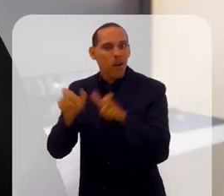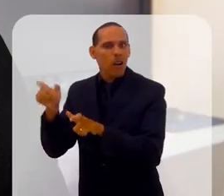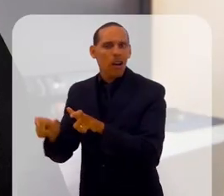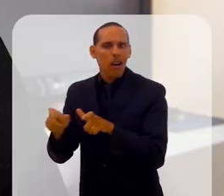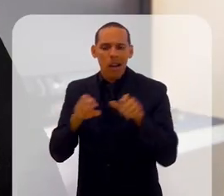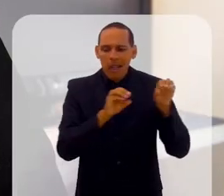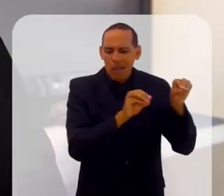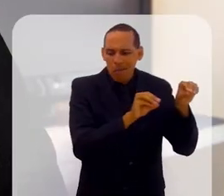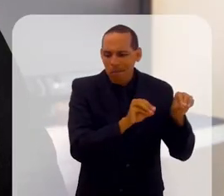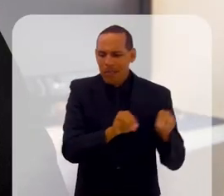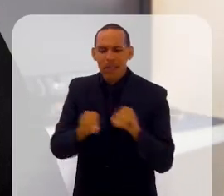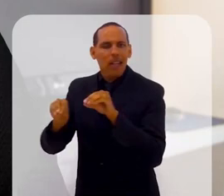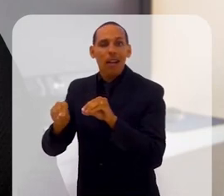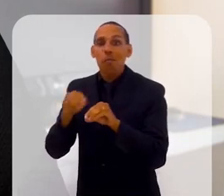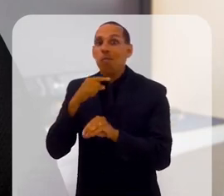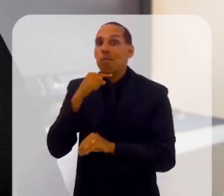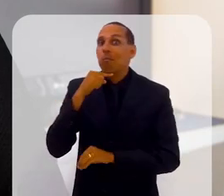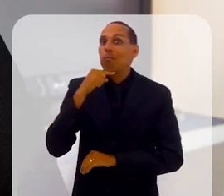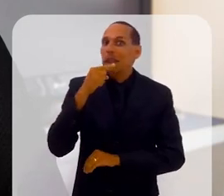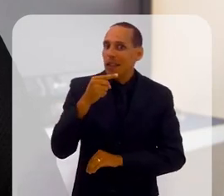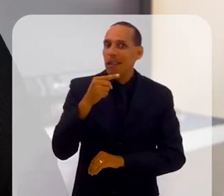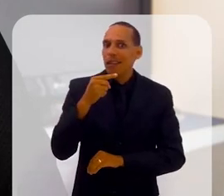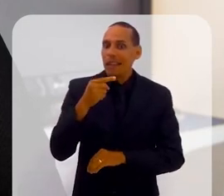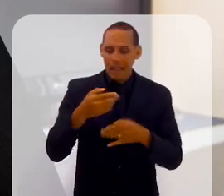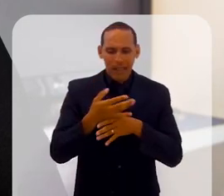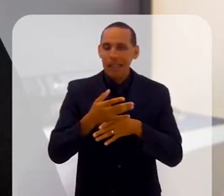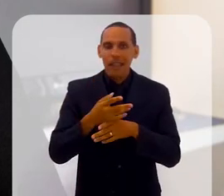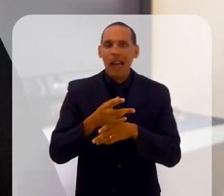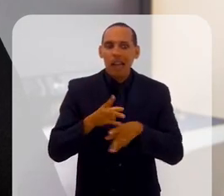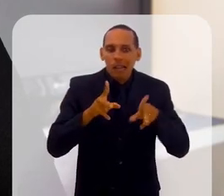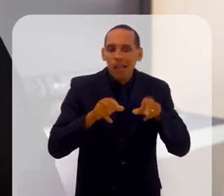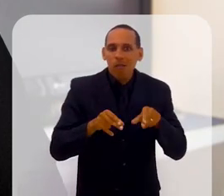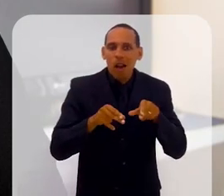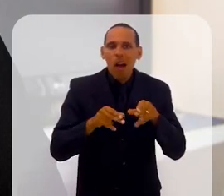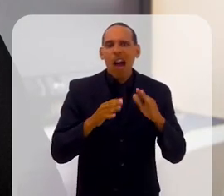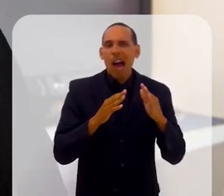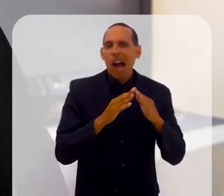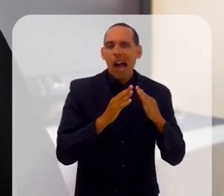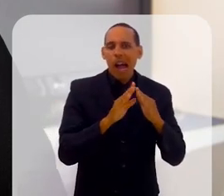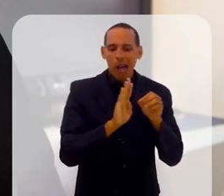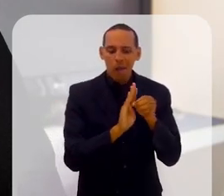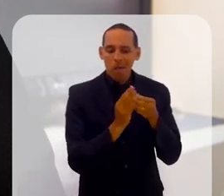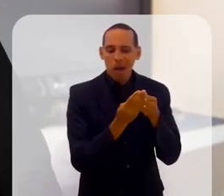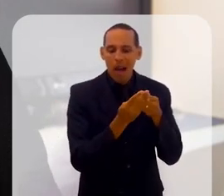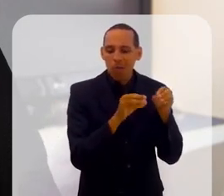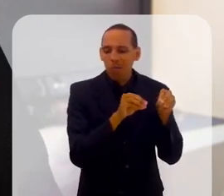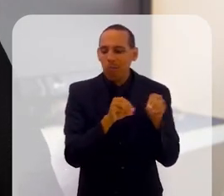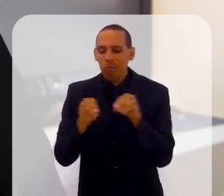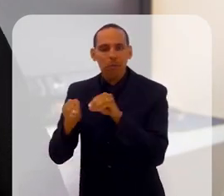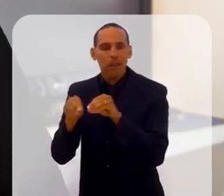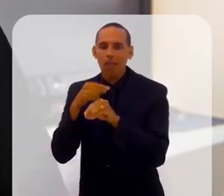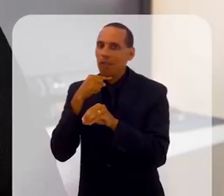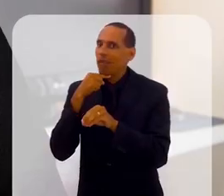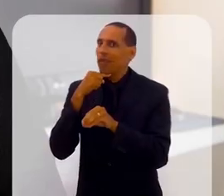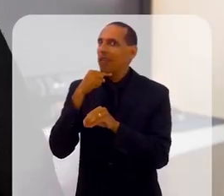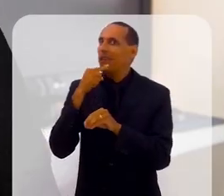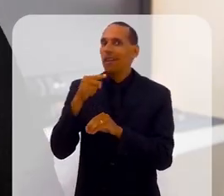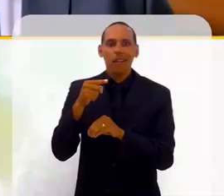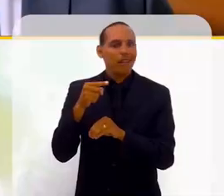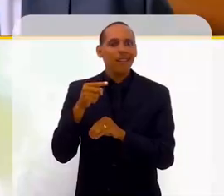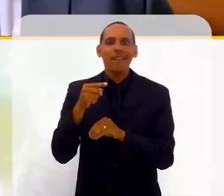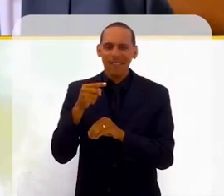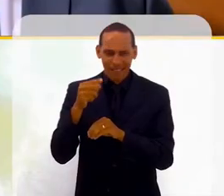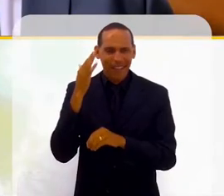conseguiam mudar, que tinham dificuldade de mudar na mesma cidade, por exemplo. Mudar de bairro, mudar de casa, uma coisa assim